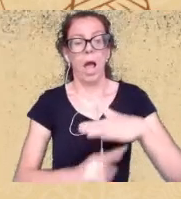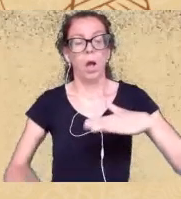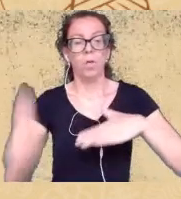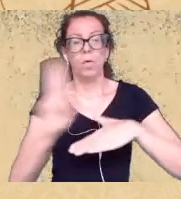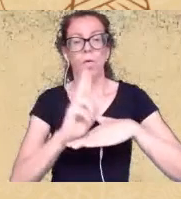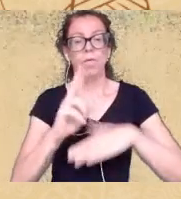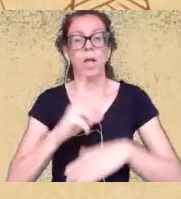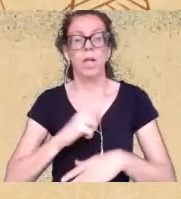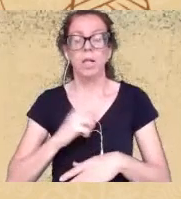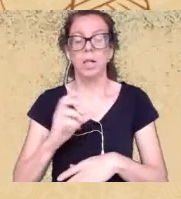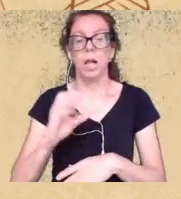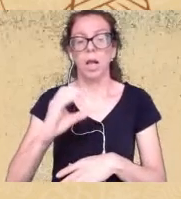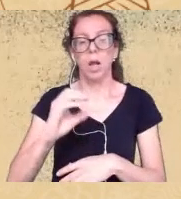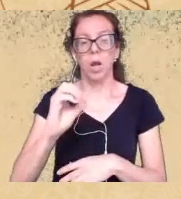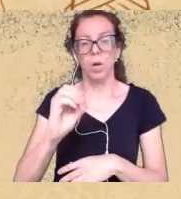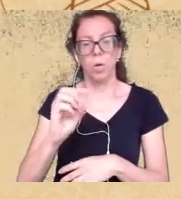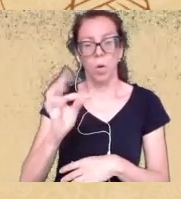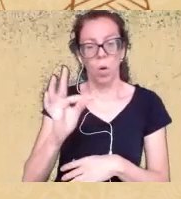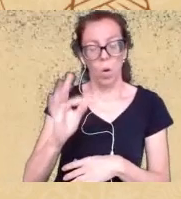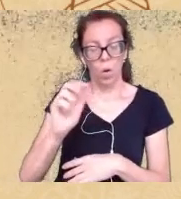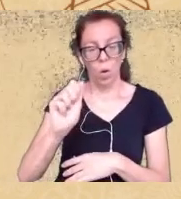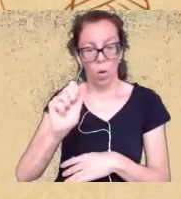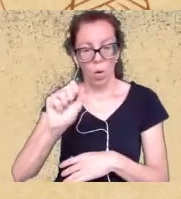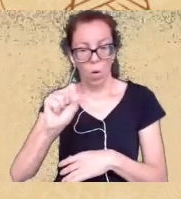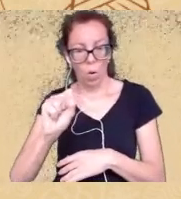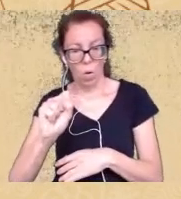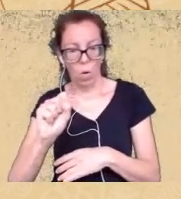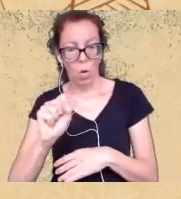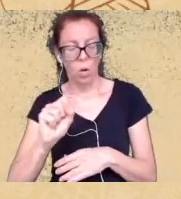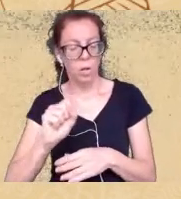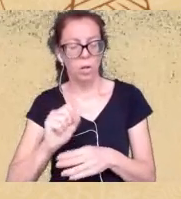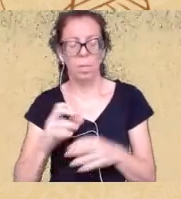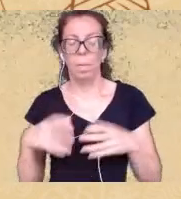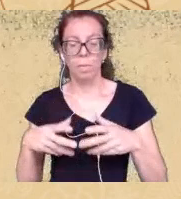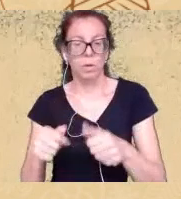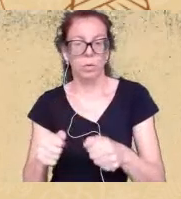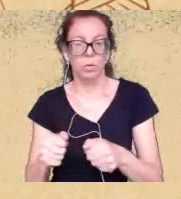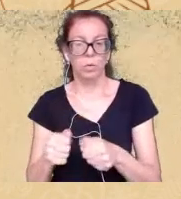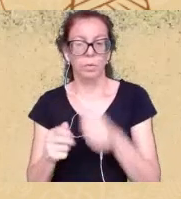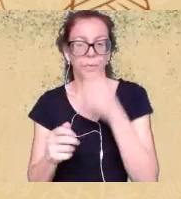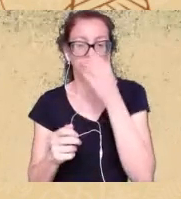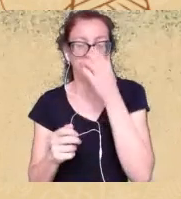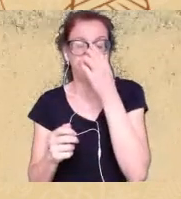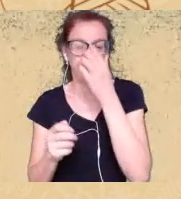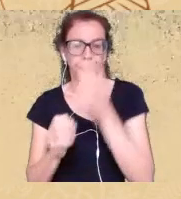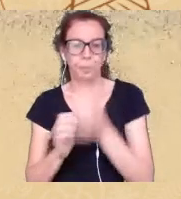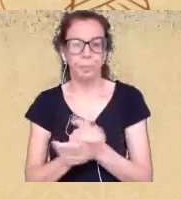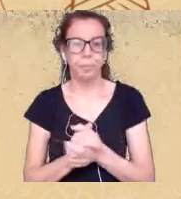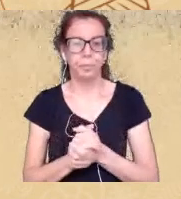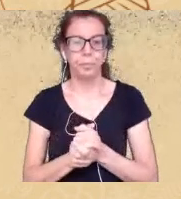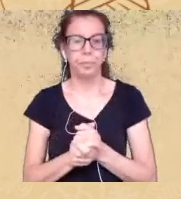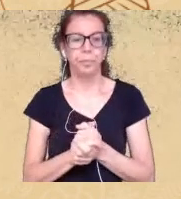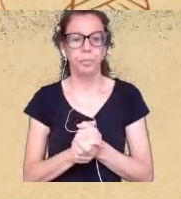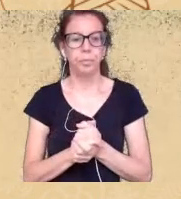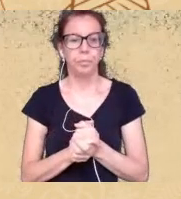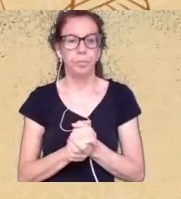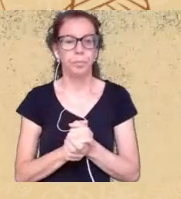todas as norte-americanas nem vamos daqui Audrey, Lorde Angela Davis Bell Hooks